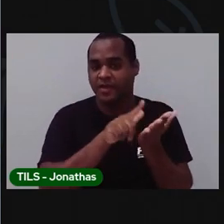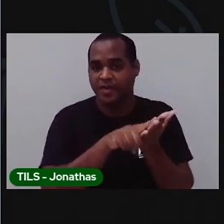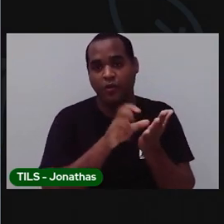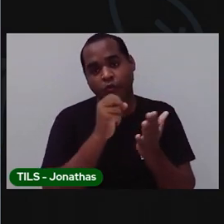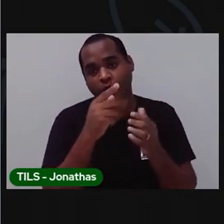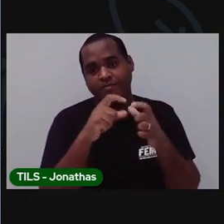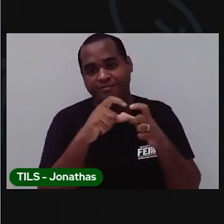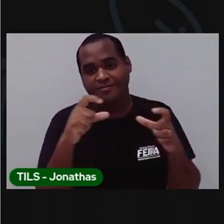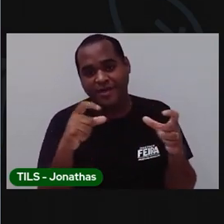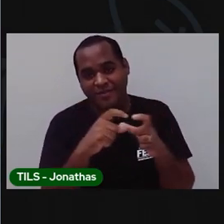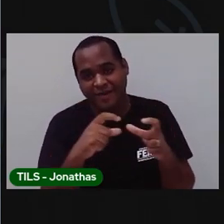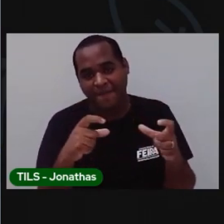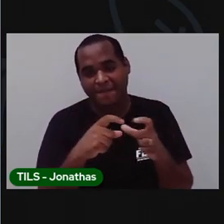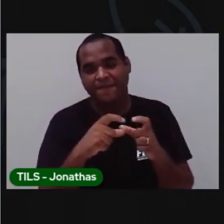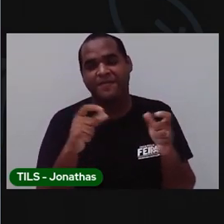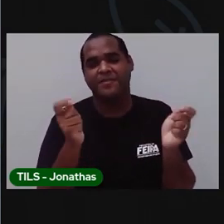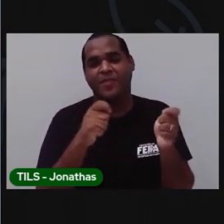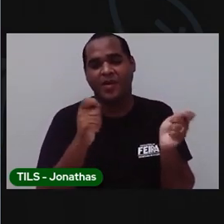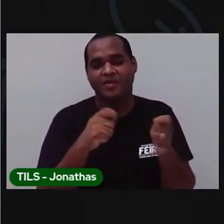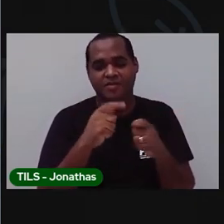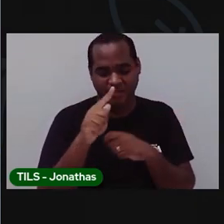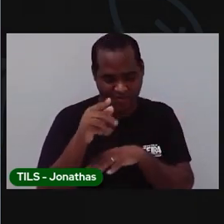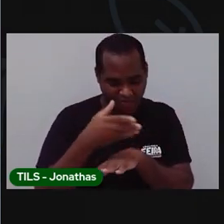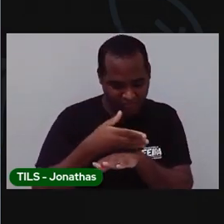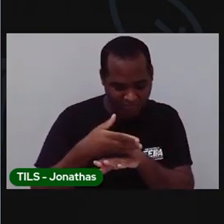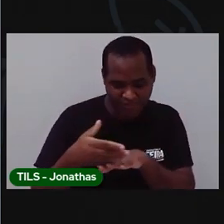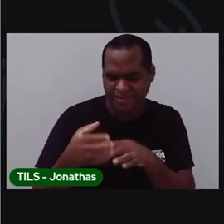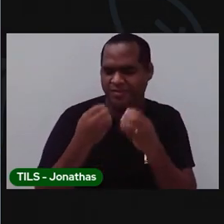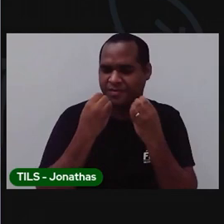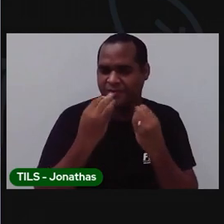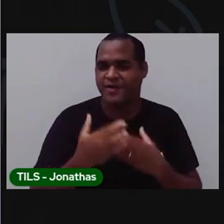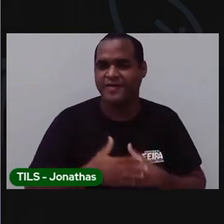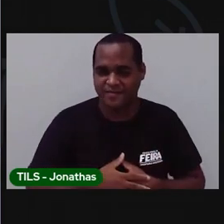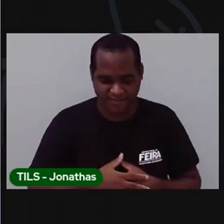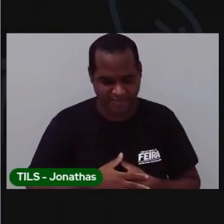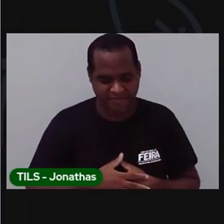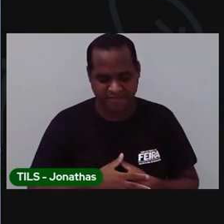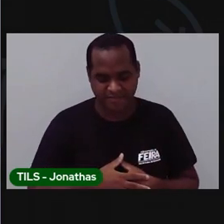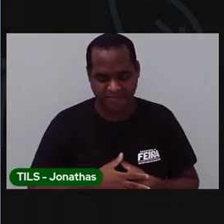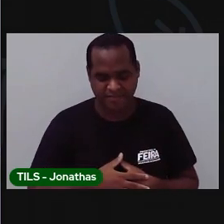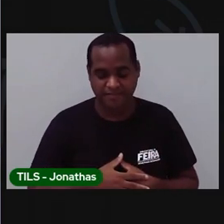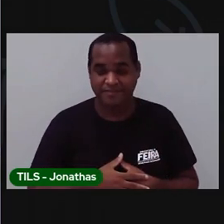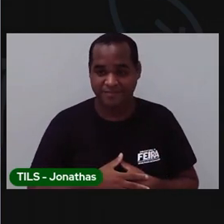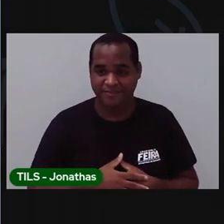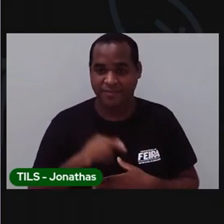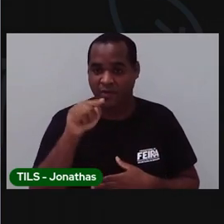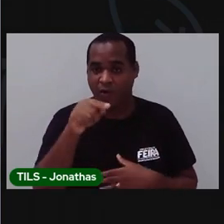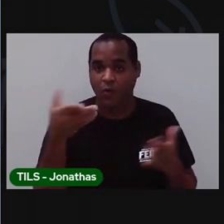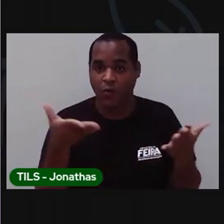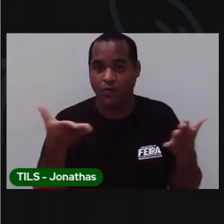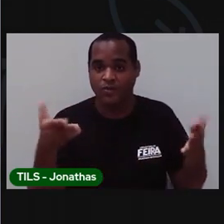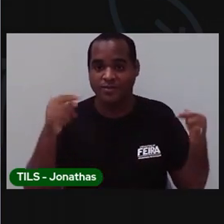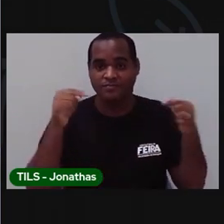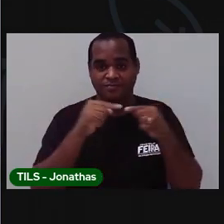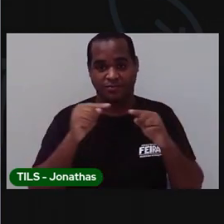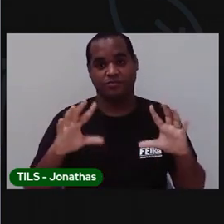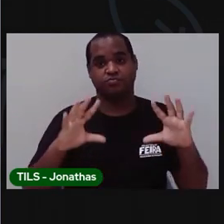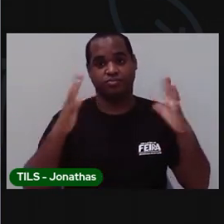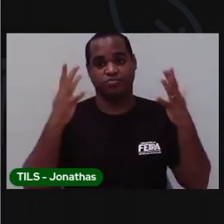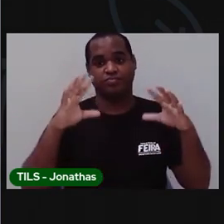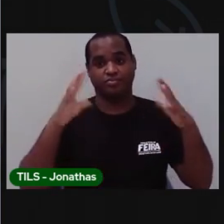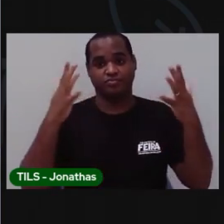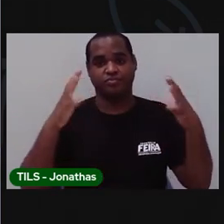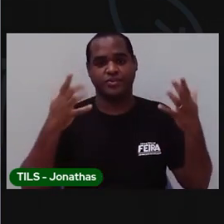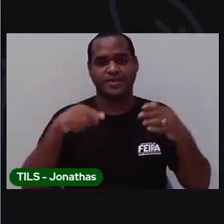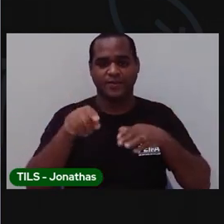sulfite. Aquele papel ofício bem branquinho. Hoje vocês. Viram que para uma festa. A gente precisa